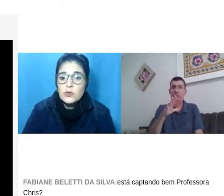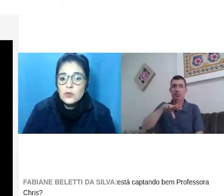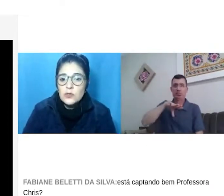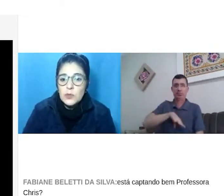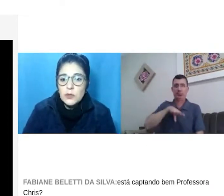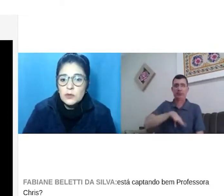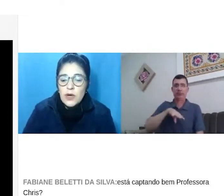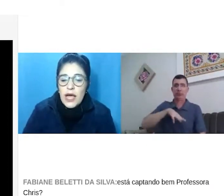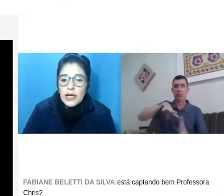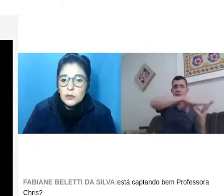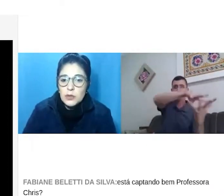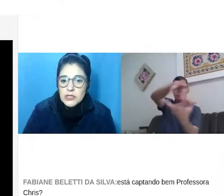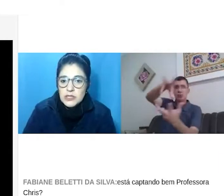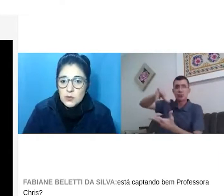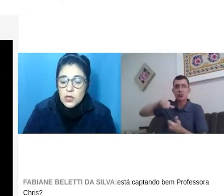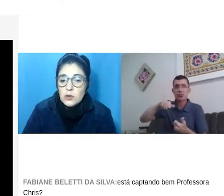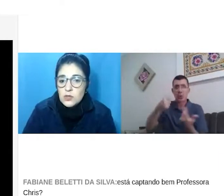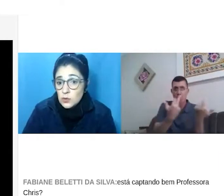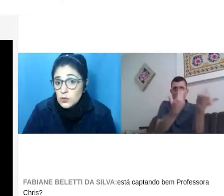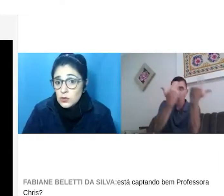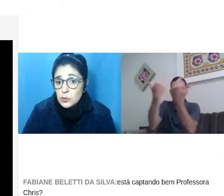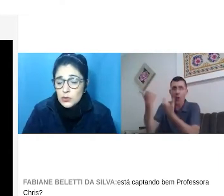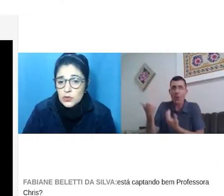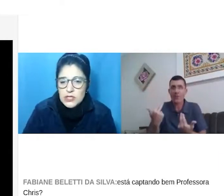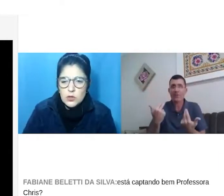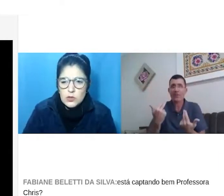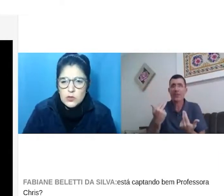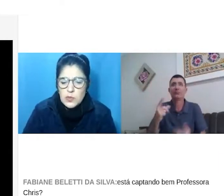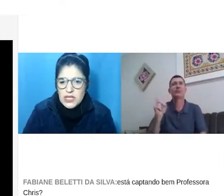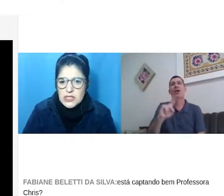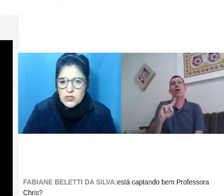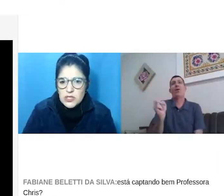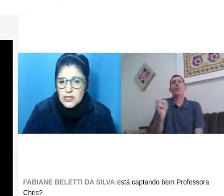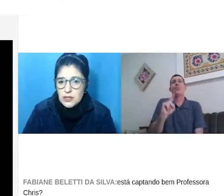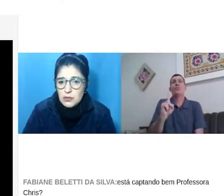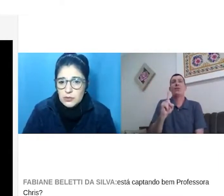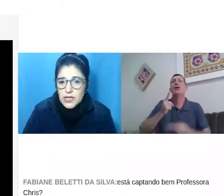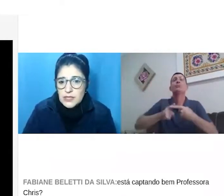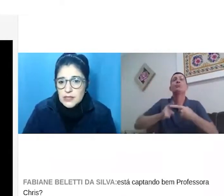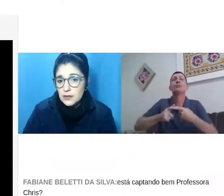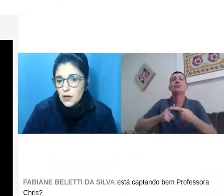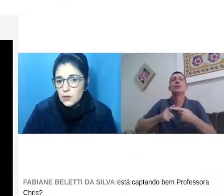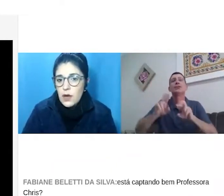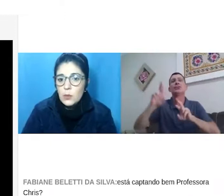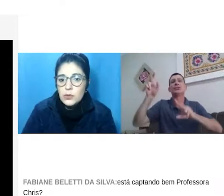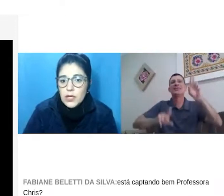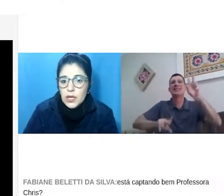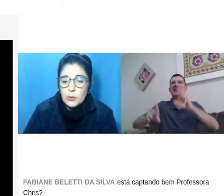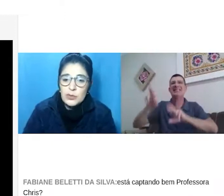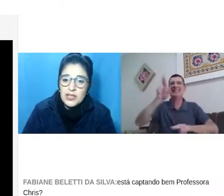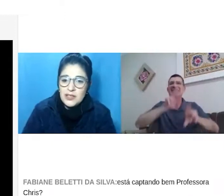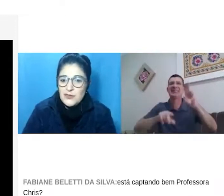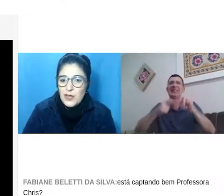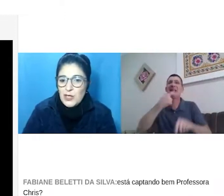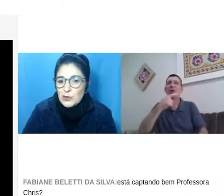Alguns surdos perguntam, ah, aqui no Brasil, você usa o português. Em todos os países é utilizada a língua portuguesa? Não. Por quê?